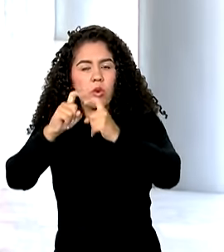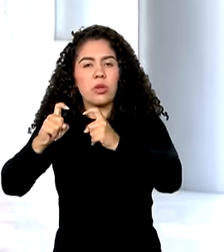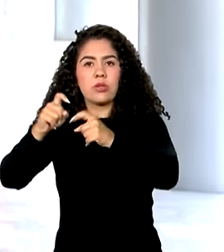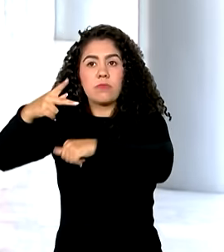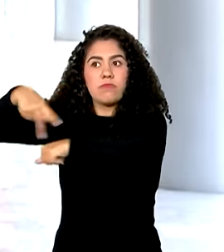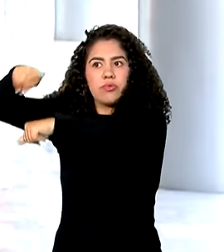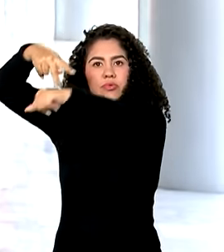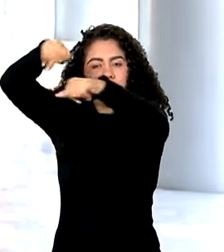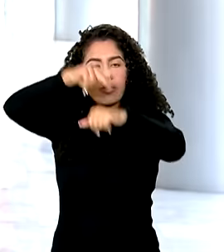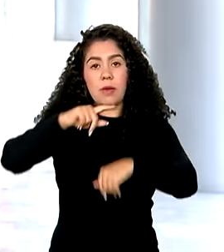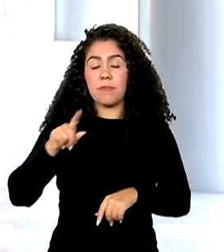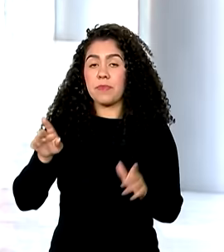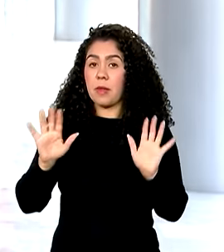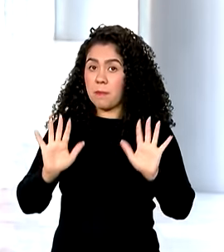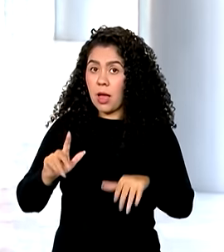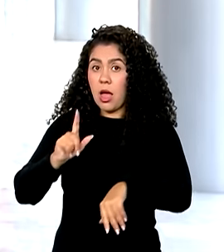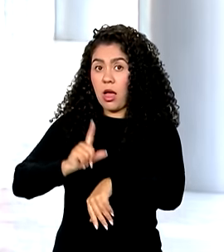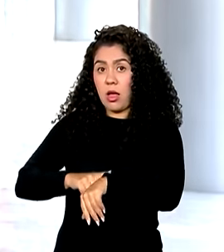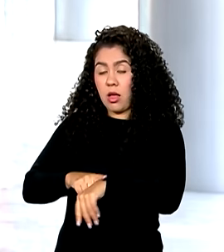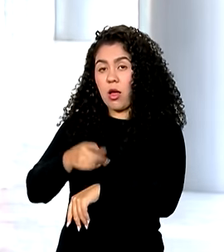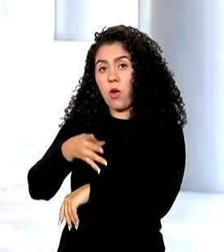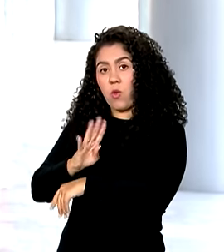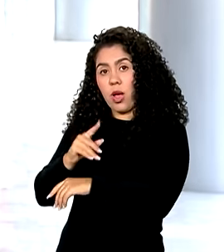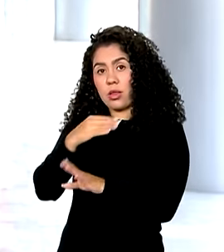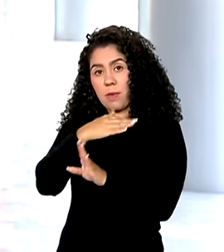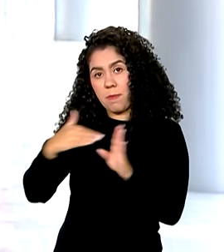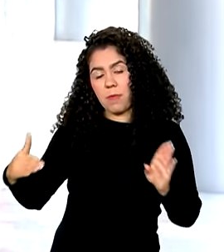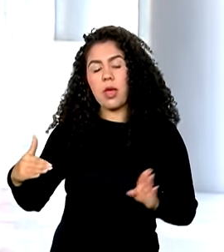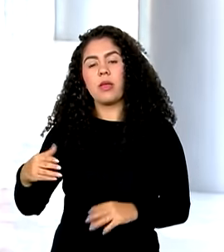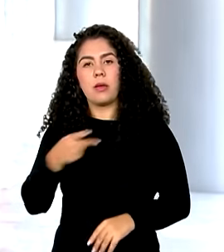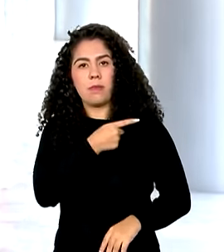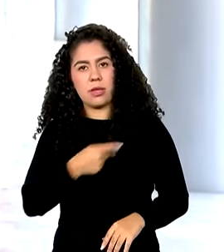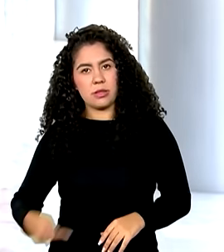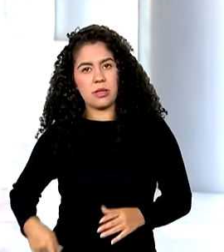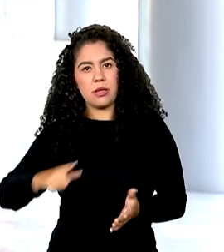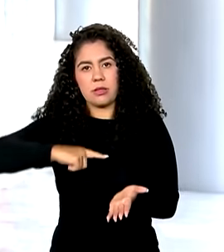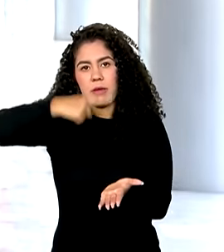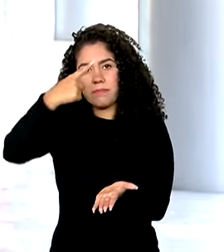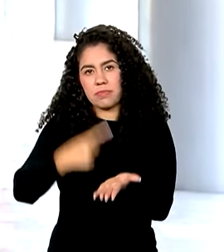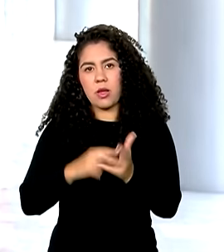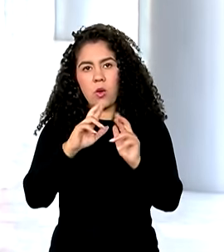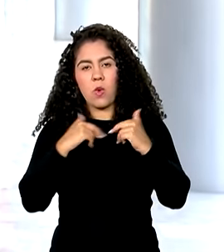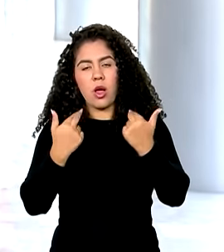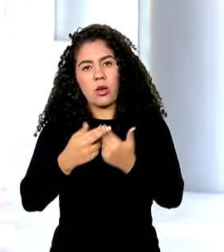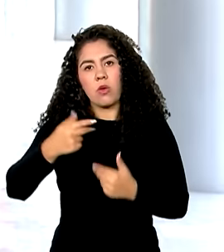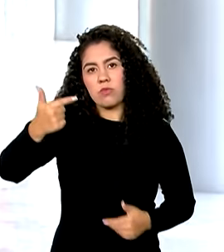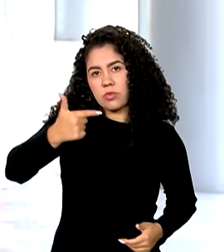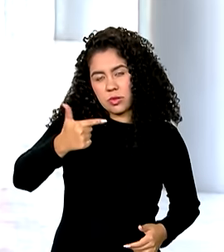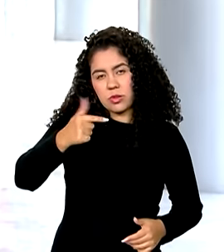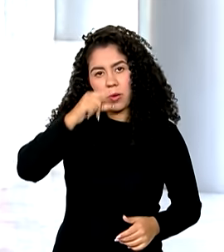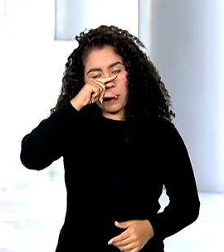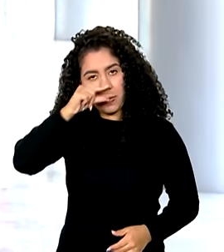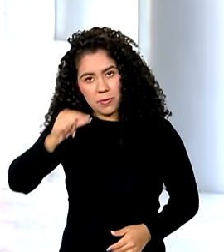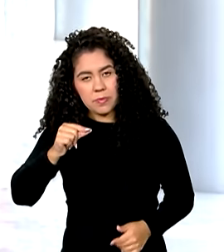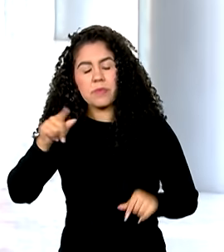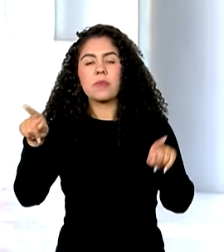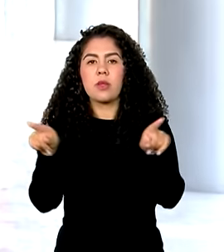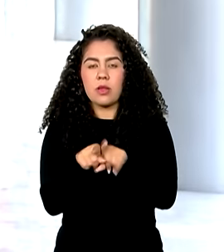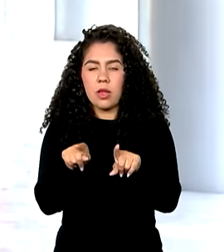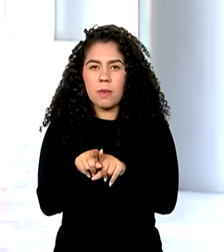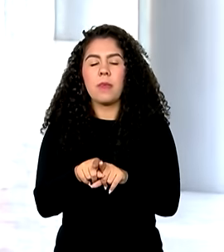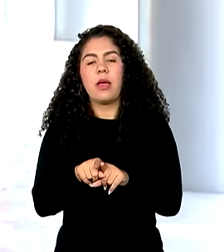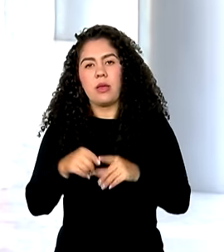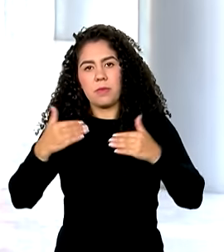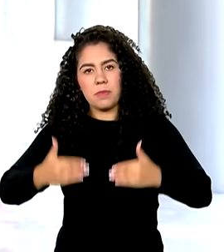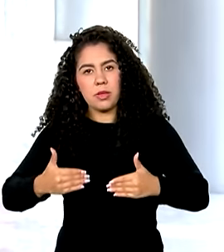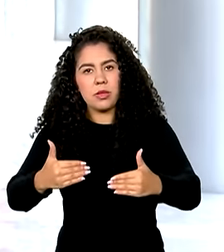Às quatro e meia, Lula se reúne com o vice-presidente, Geraldo Alckmin, e com os ministros da Ciência, Tecnologia e Inovação,